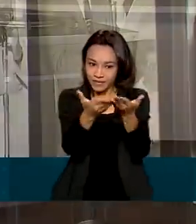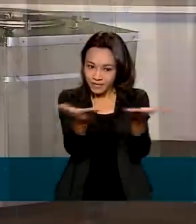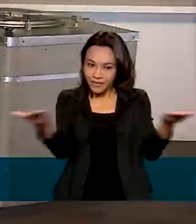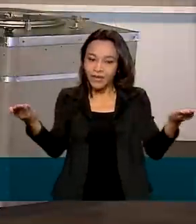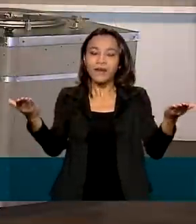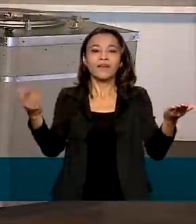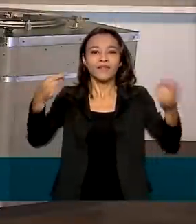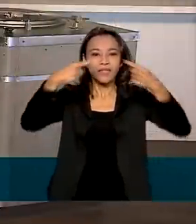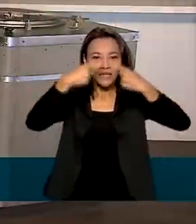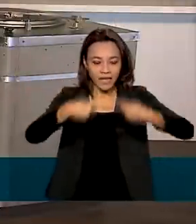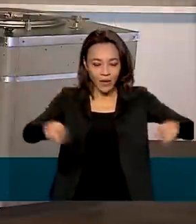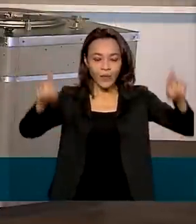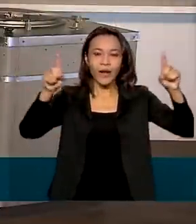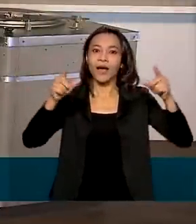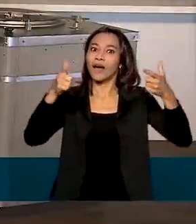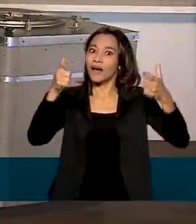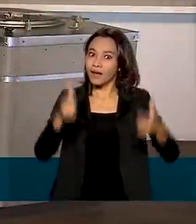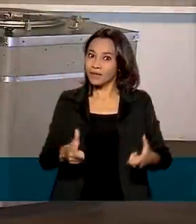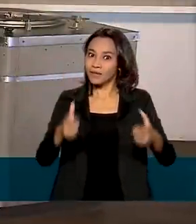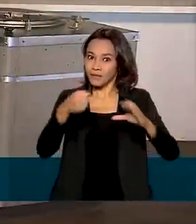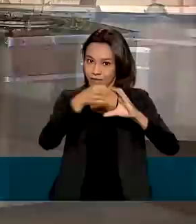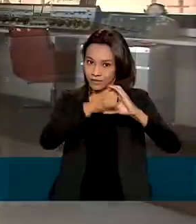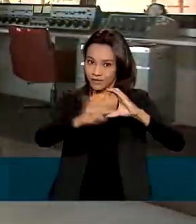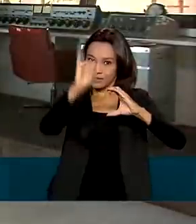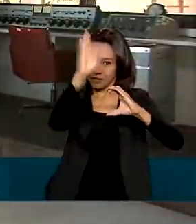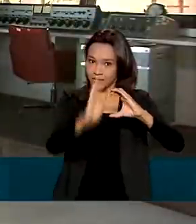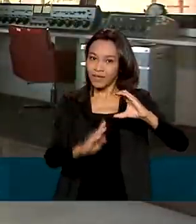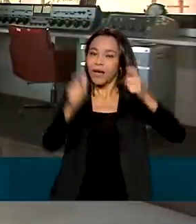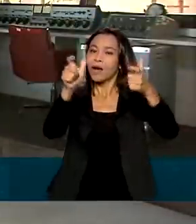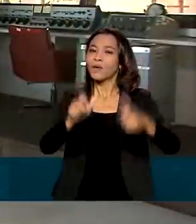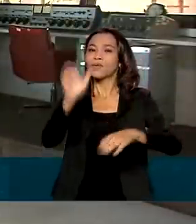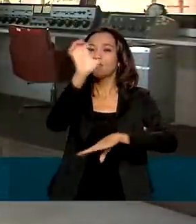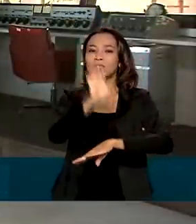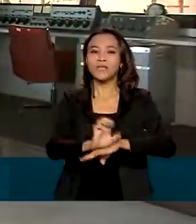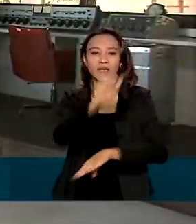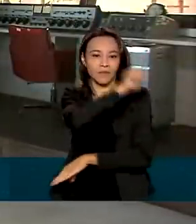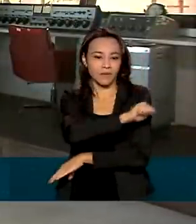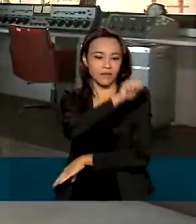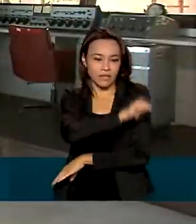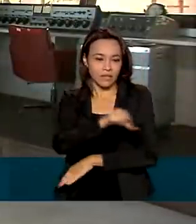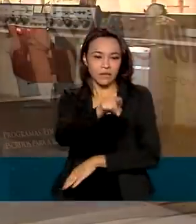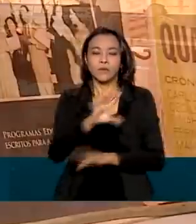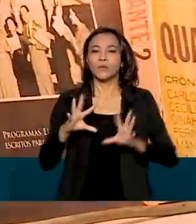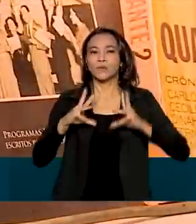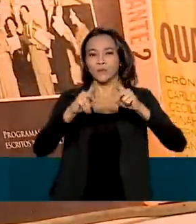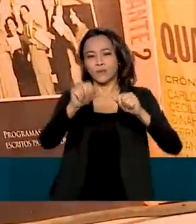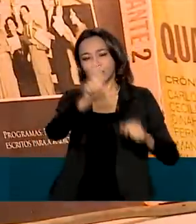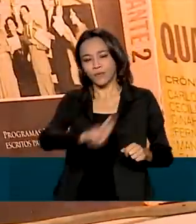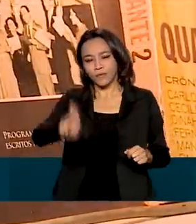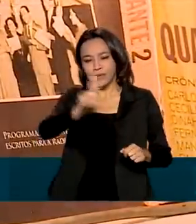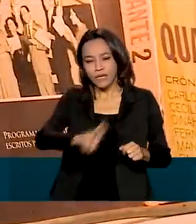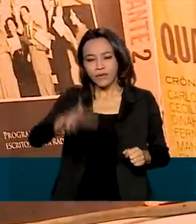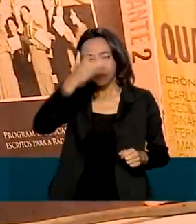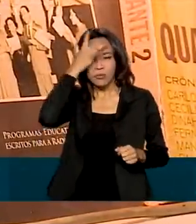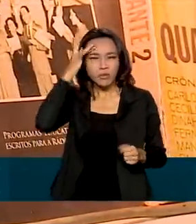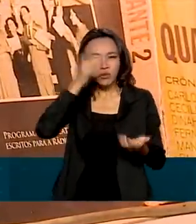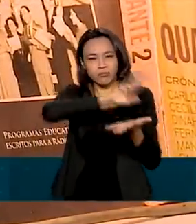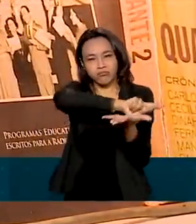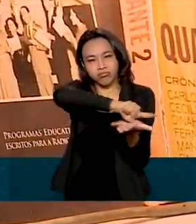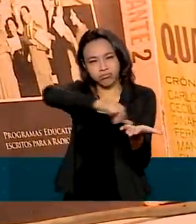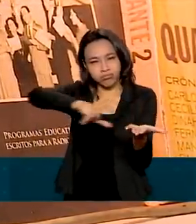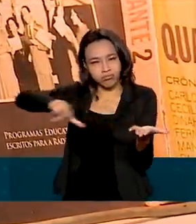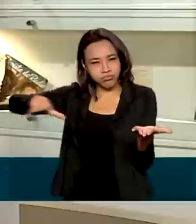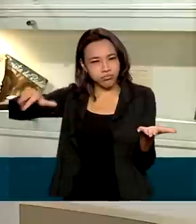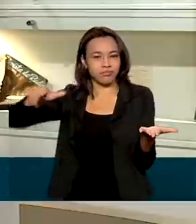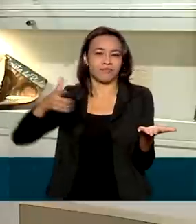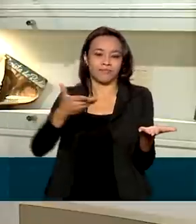inaugurado na sede da empresa Brasil de Comunicação no Rio de Janeiro. Os itens foram usados por artistas diversos que passaram